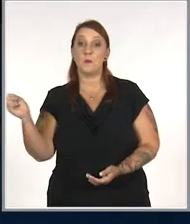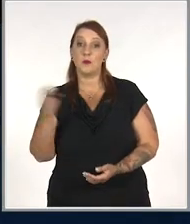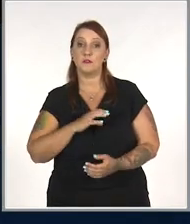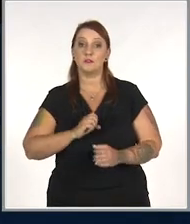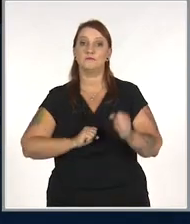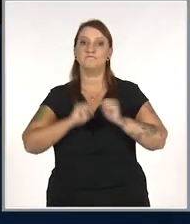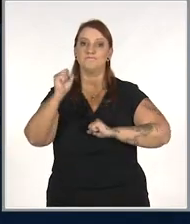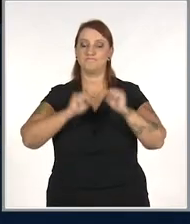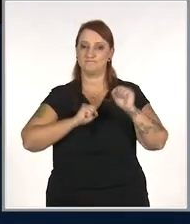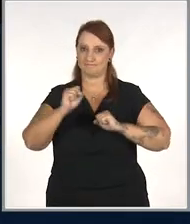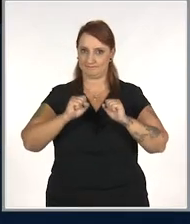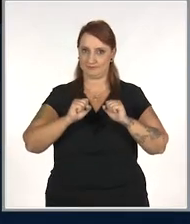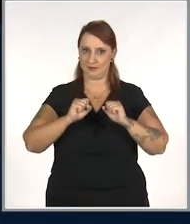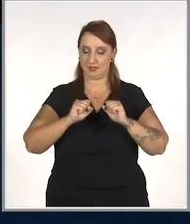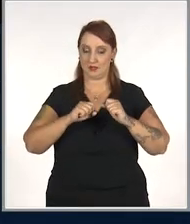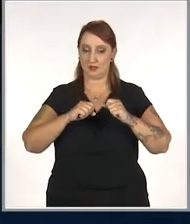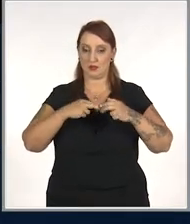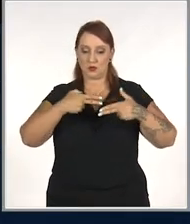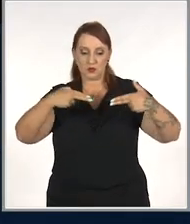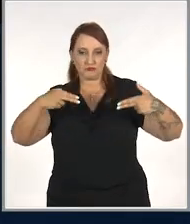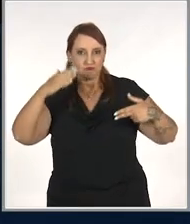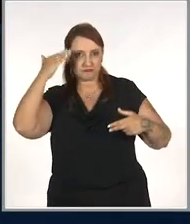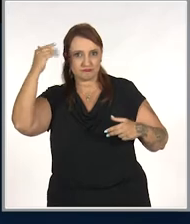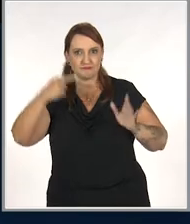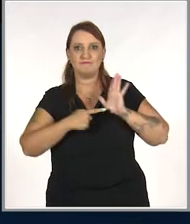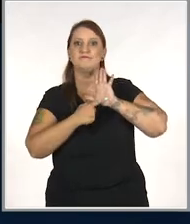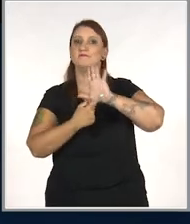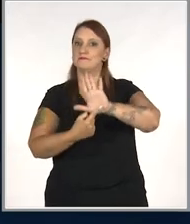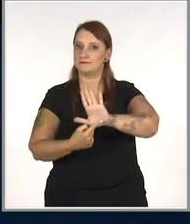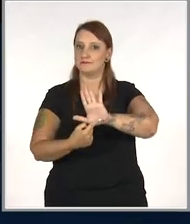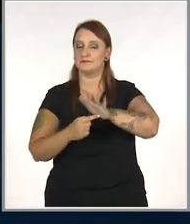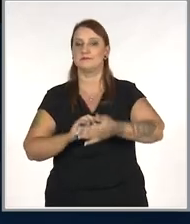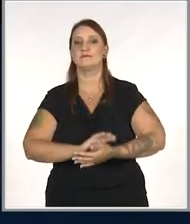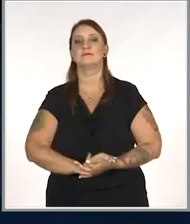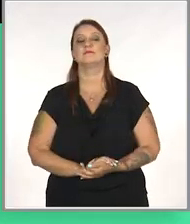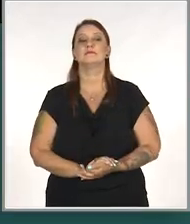Modelos de empreender, cases ilustrativos,